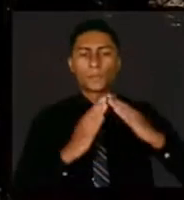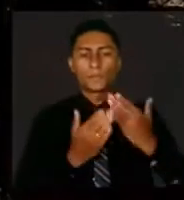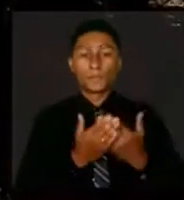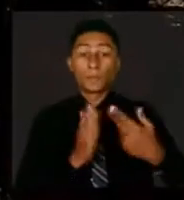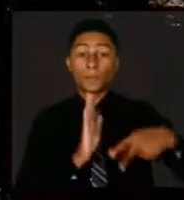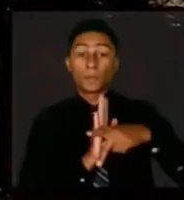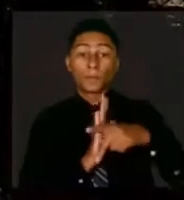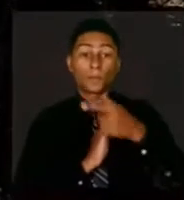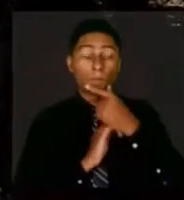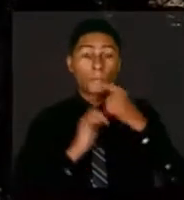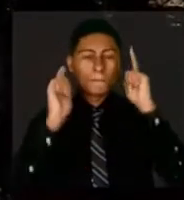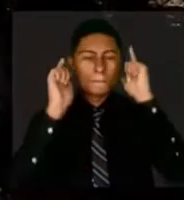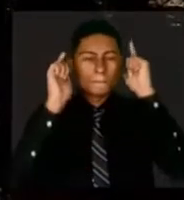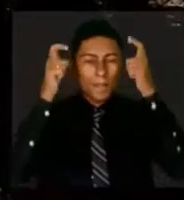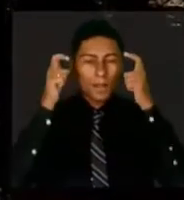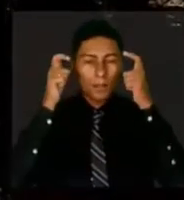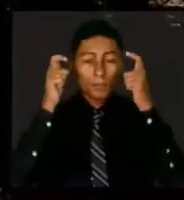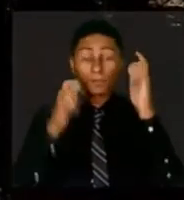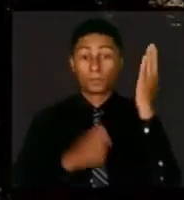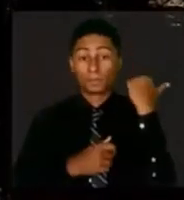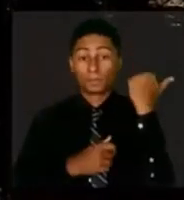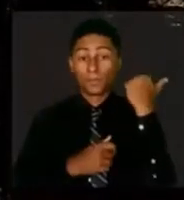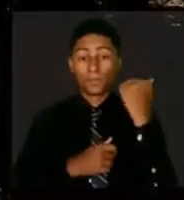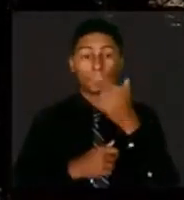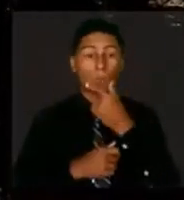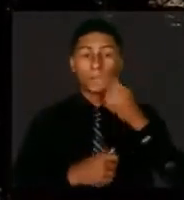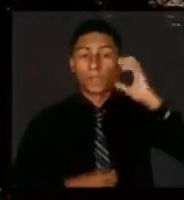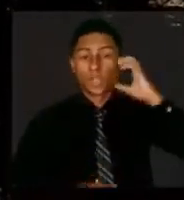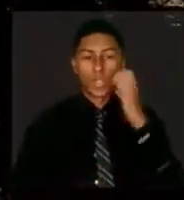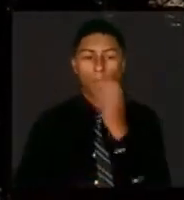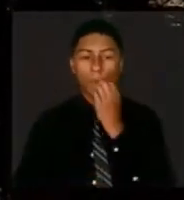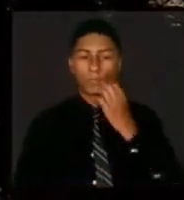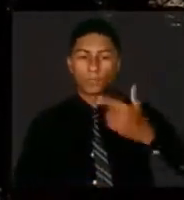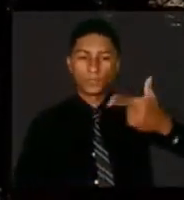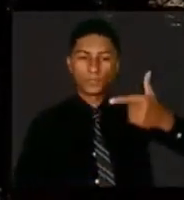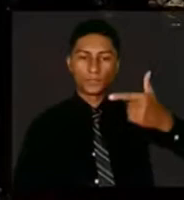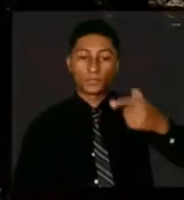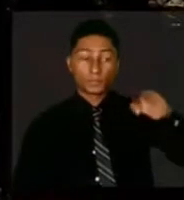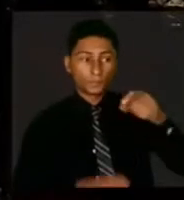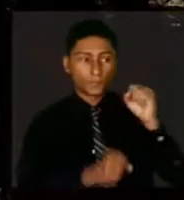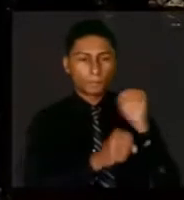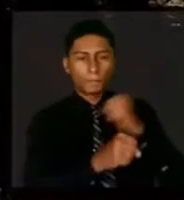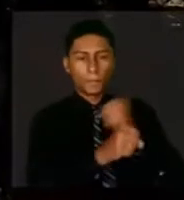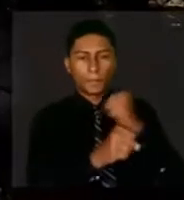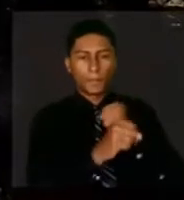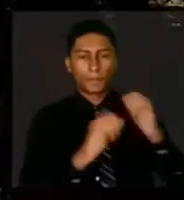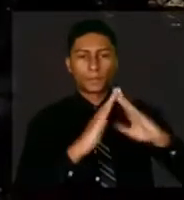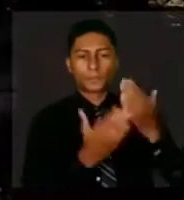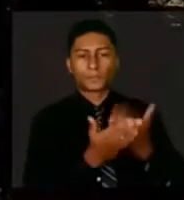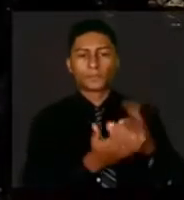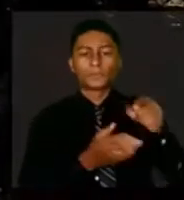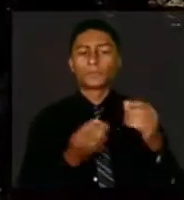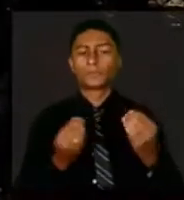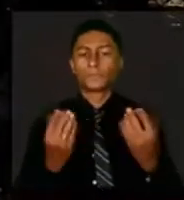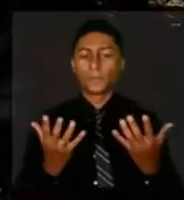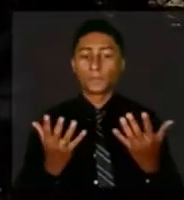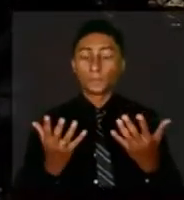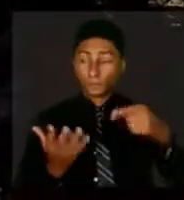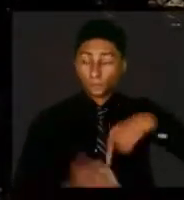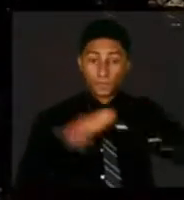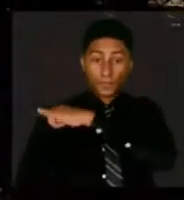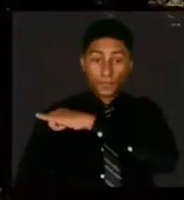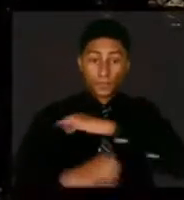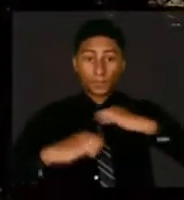construídas ainda no reinado de Dom Pedro II com o objetivo de servir a cidade do Rio de Janeiro.